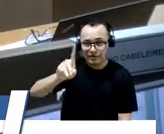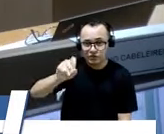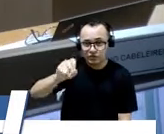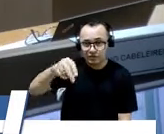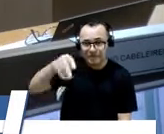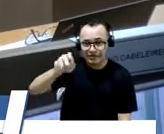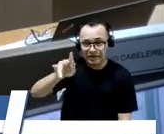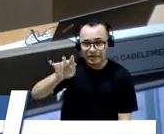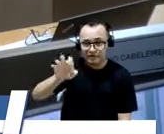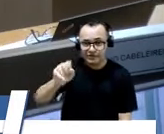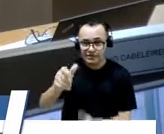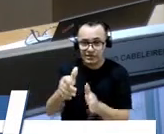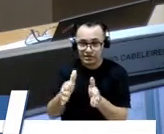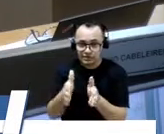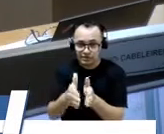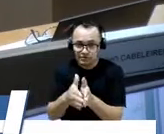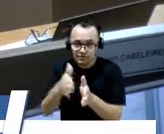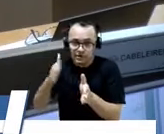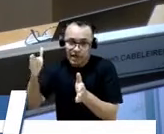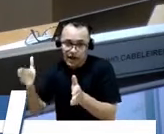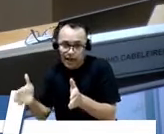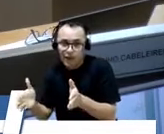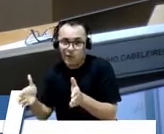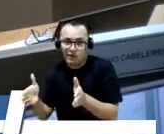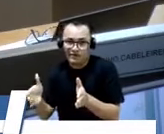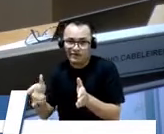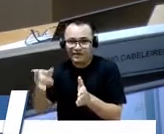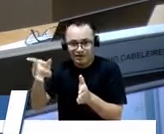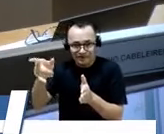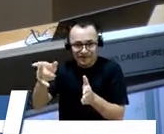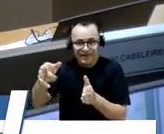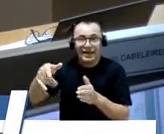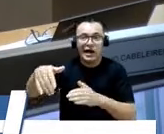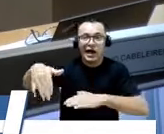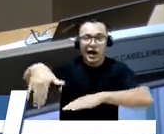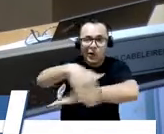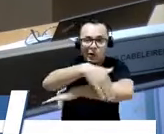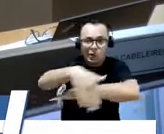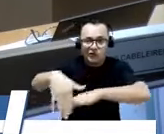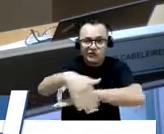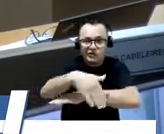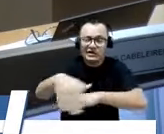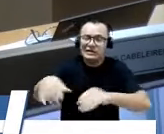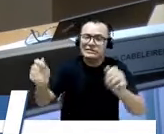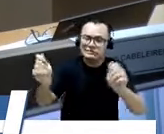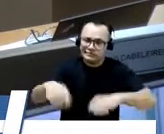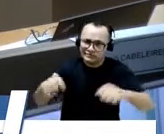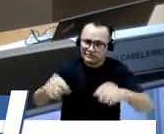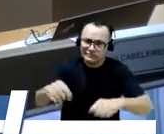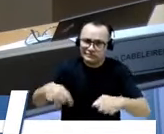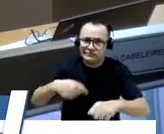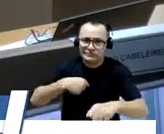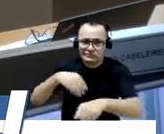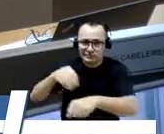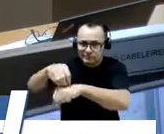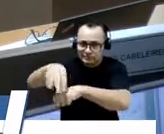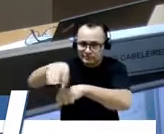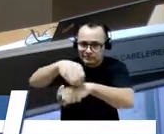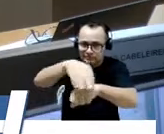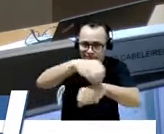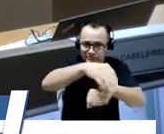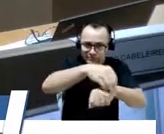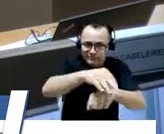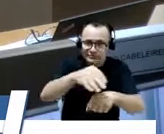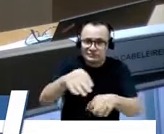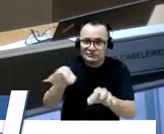A rodovia com o traficante precisa de fazer isso. Inclusive, tem indicação minha de construção de uma rotatória, que já lá